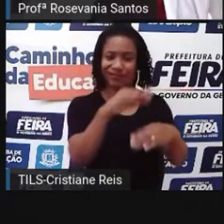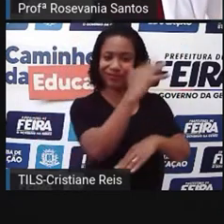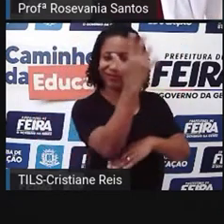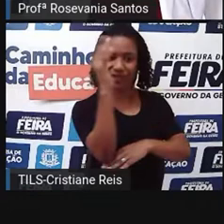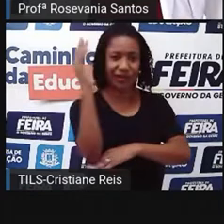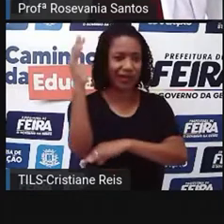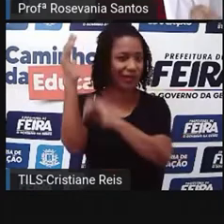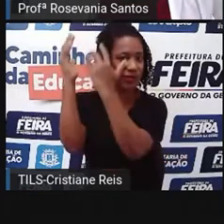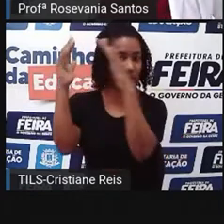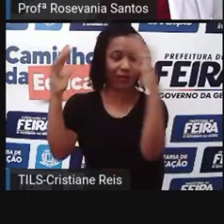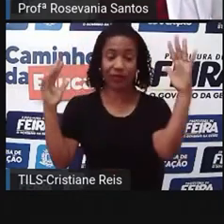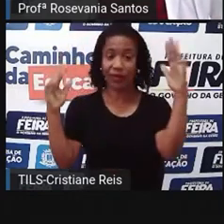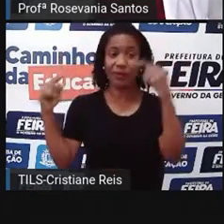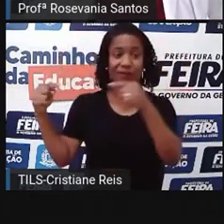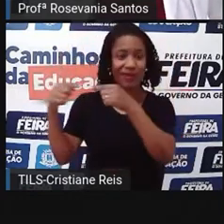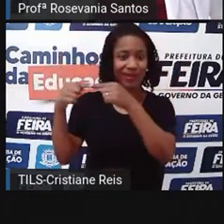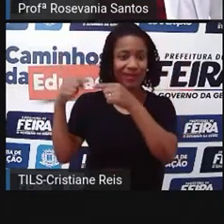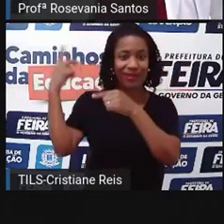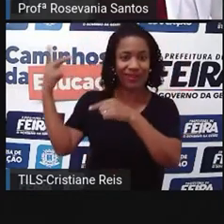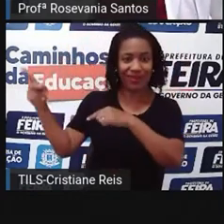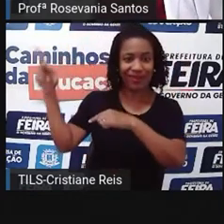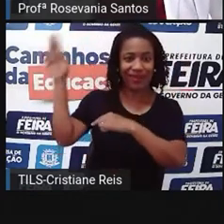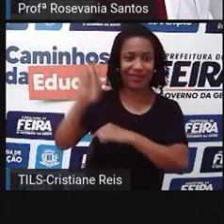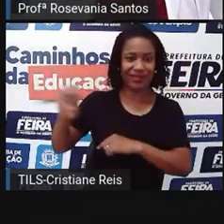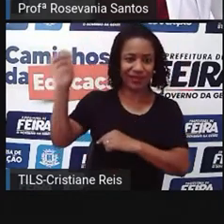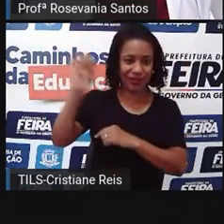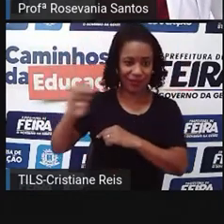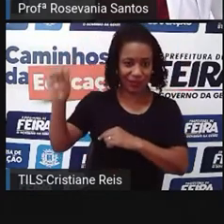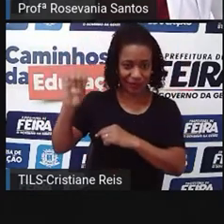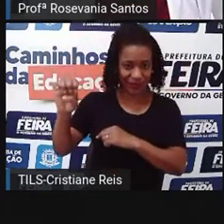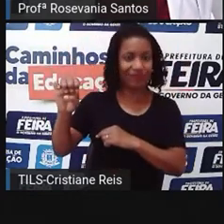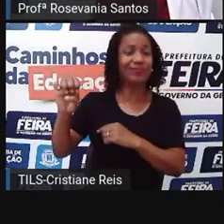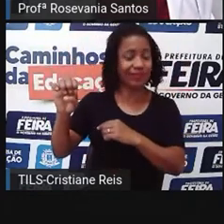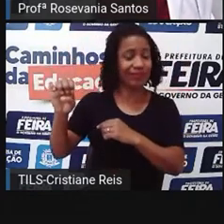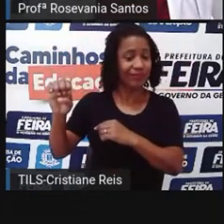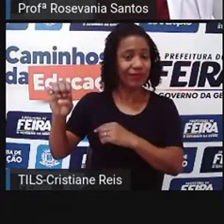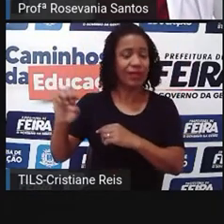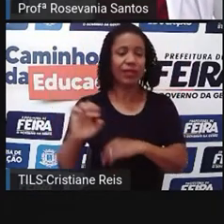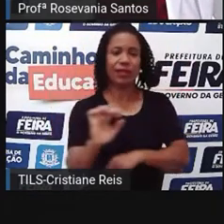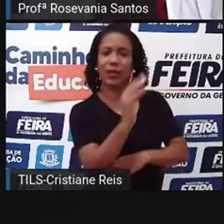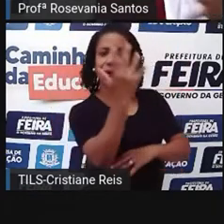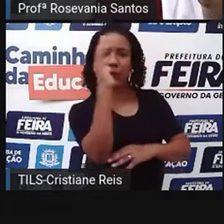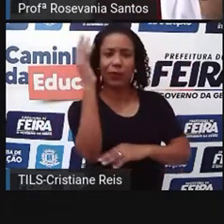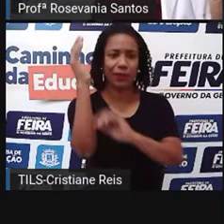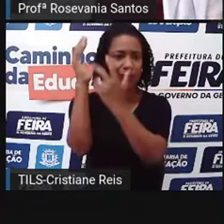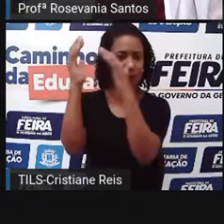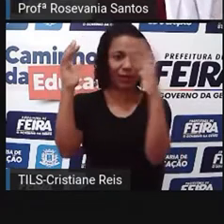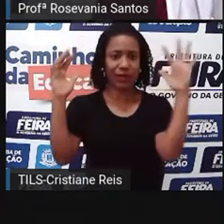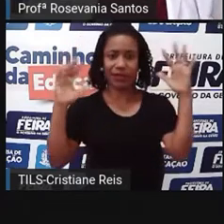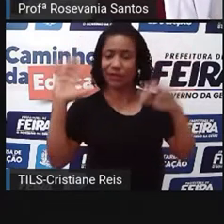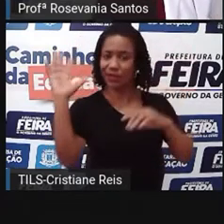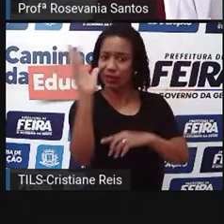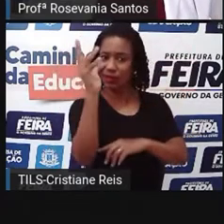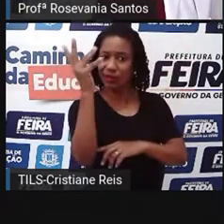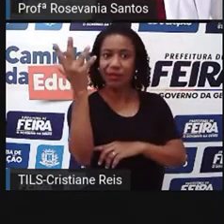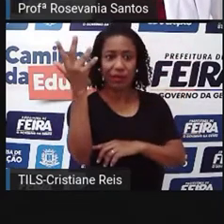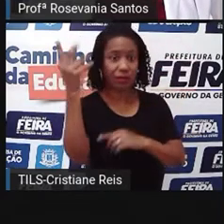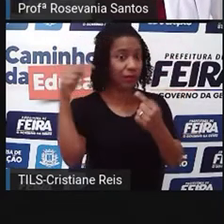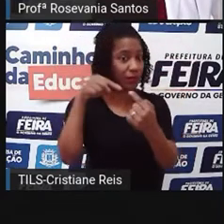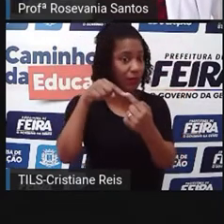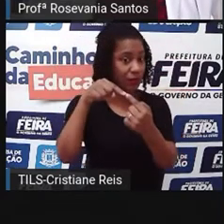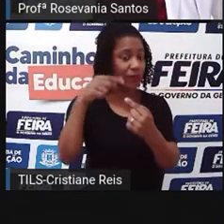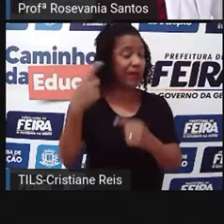solos maravilhosos, para poder desenvolver essas plantas. Então, essa mudança que ocorreu,